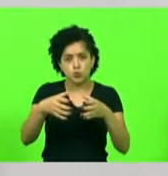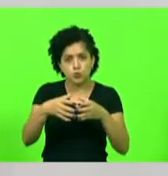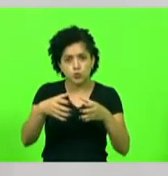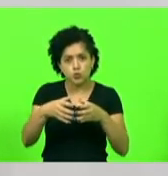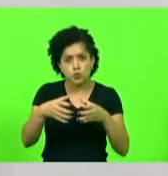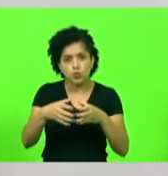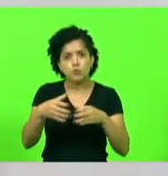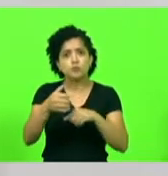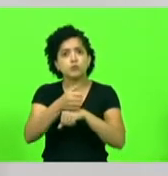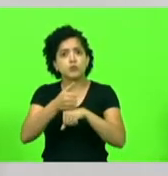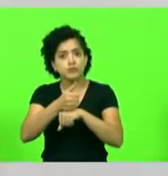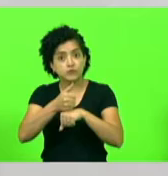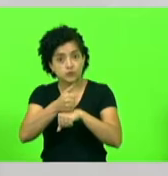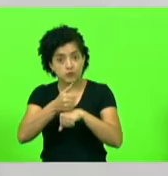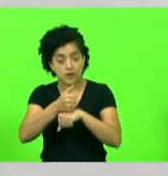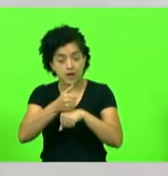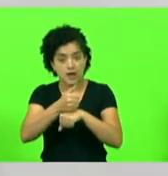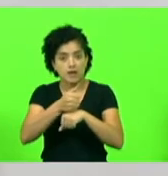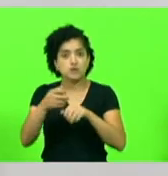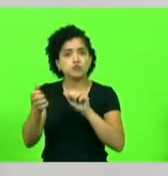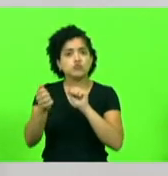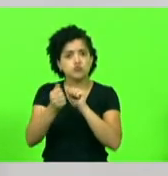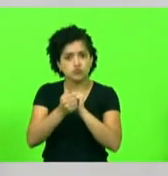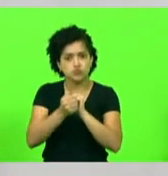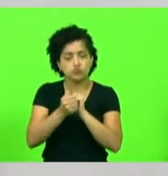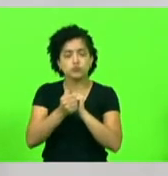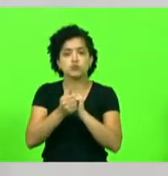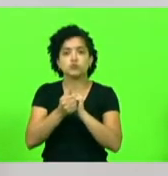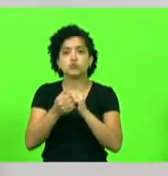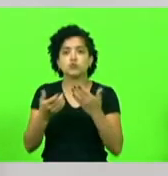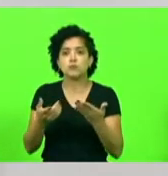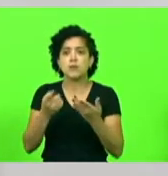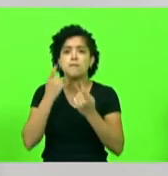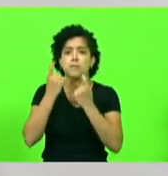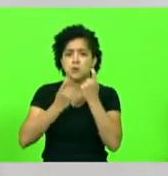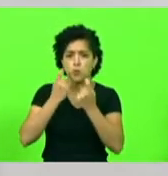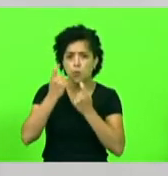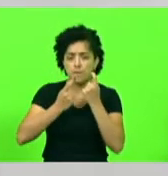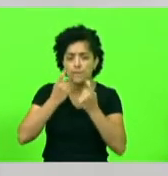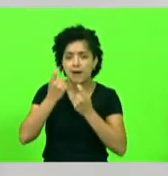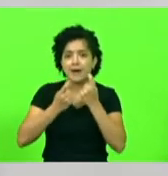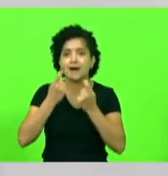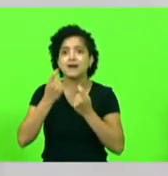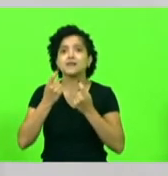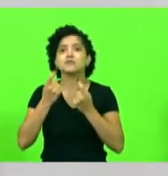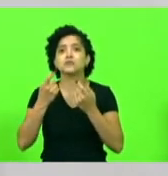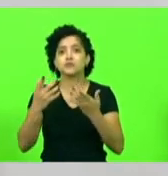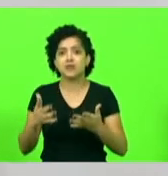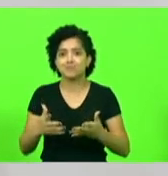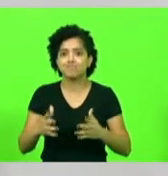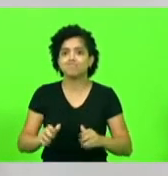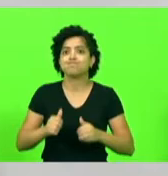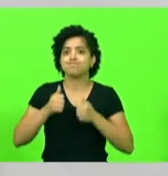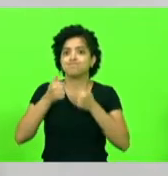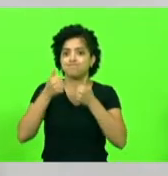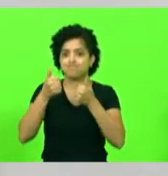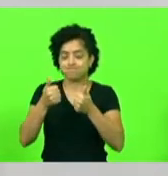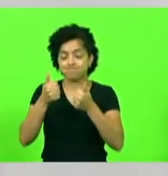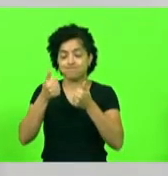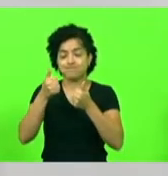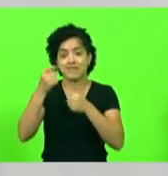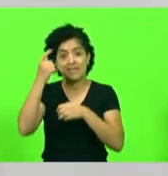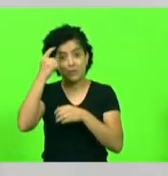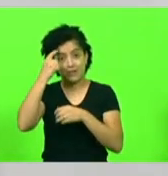profissionais que estiveram conosco, sempre se preocupando com a recuperação física e a cabeça,